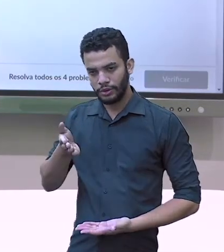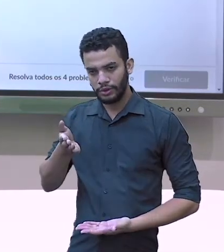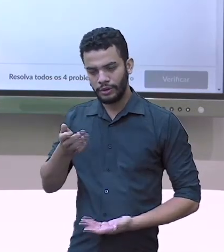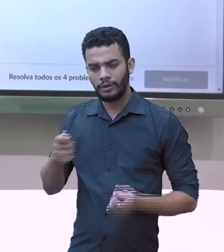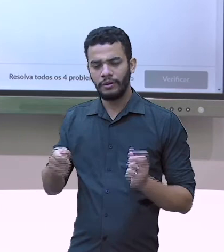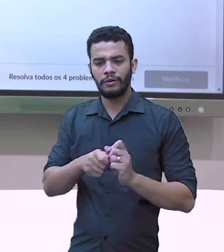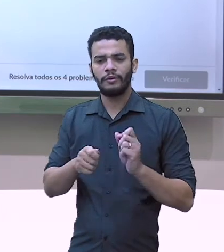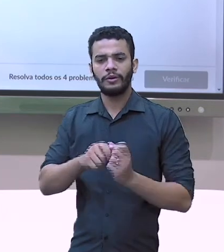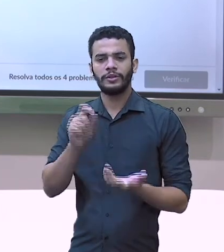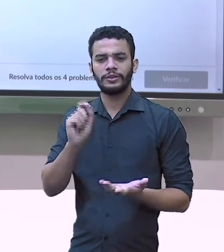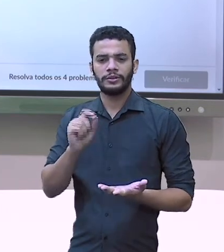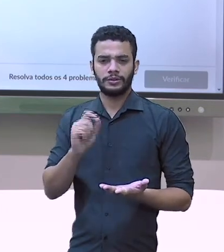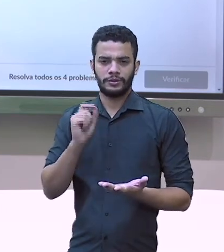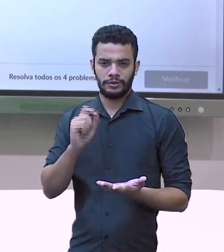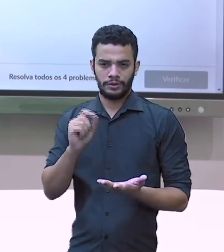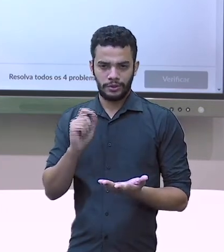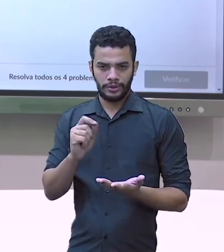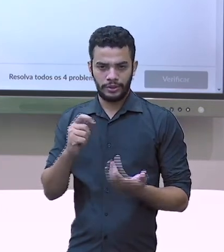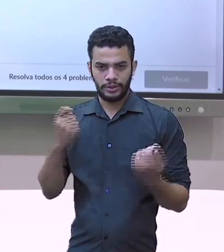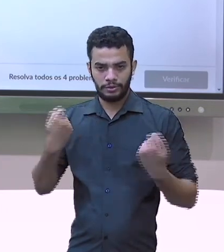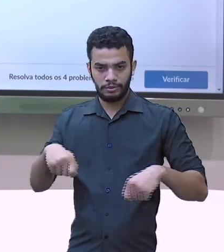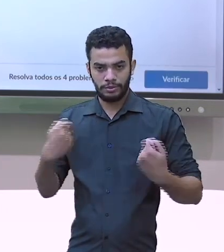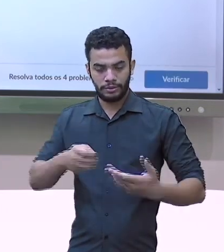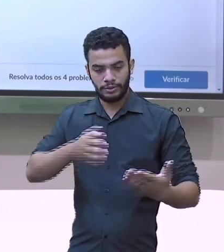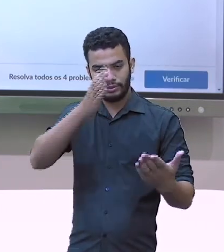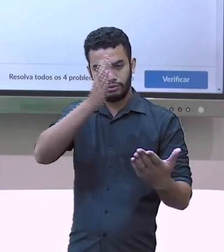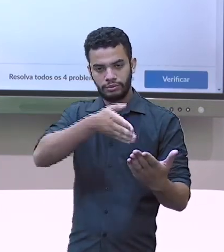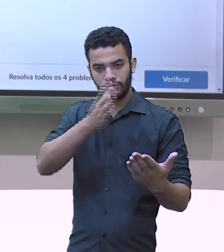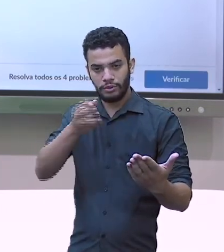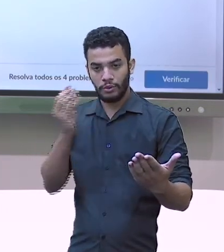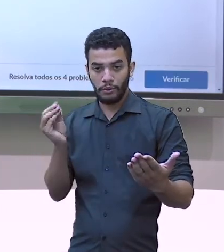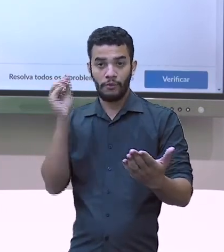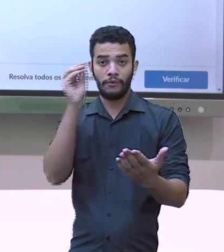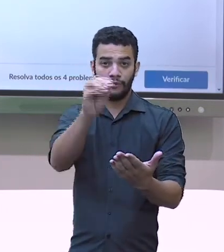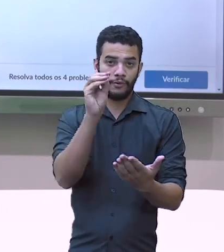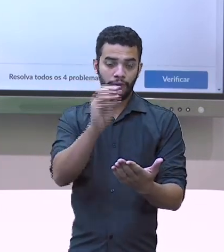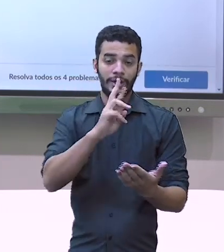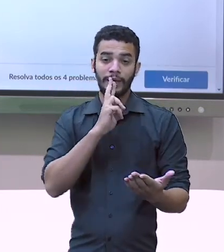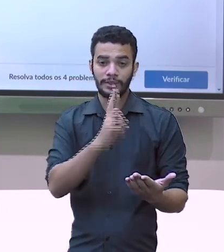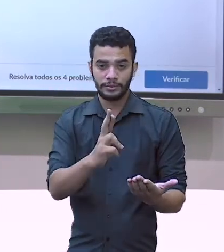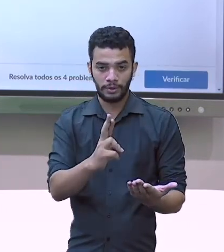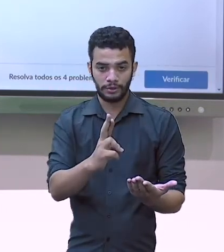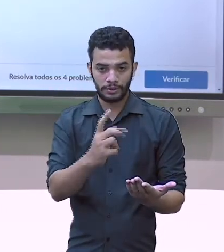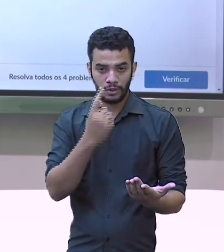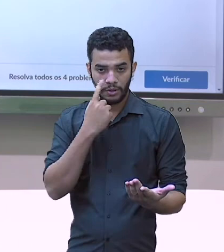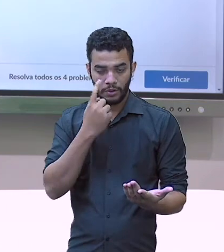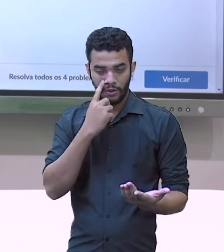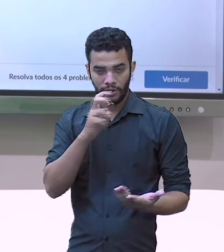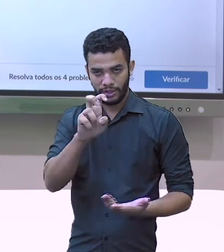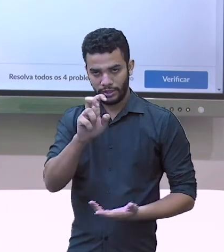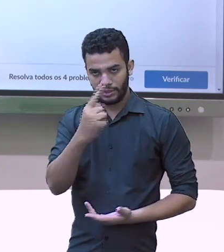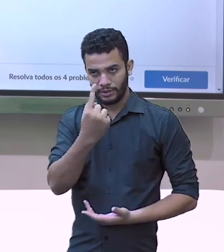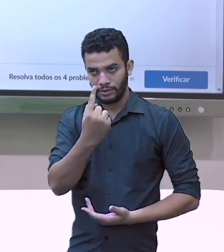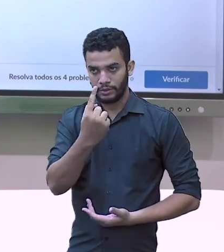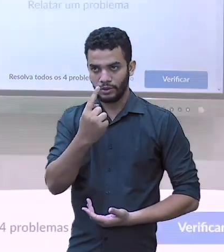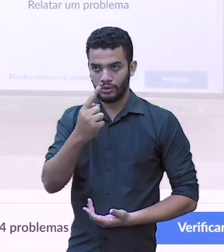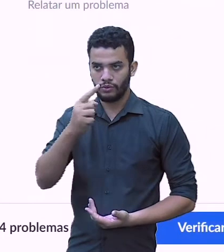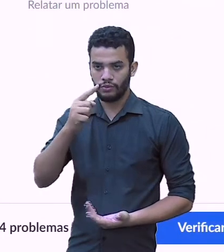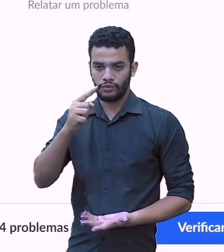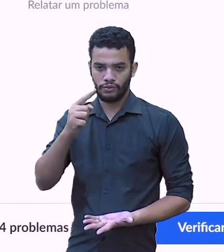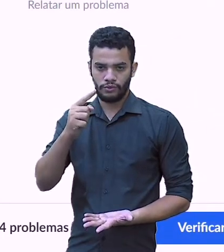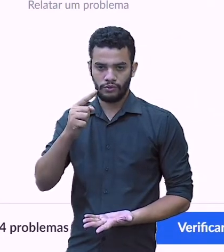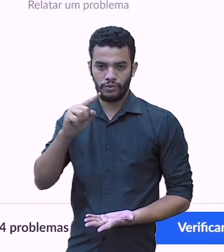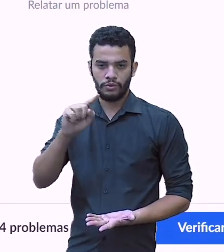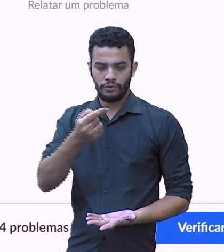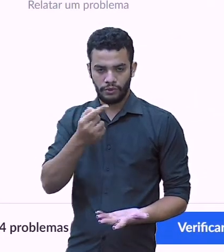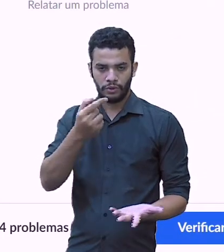Eu vou colocar esse resultado aqui, olha. Na plataforma, 51, né? Que foi o resultado.